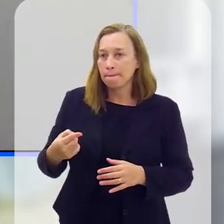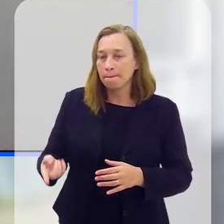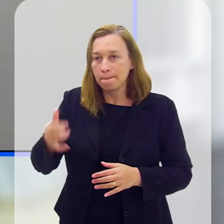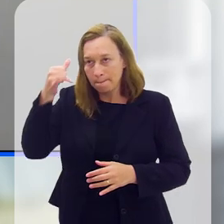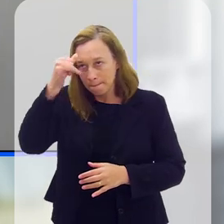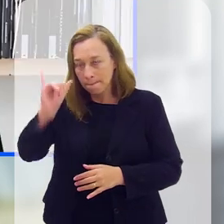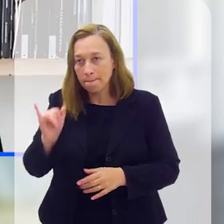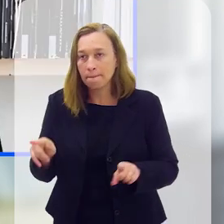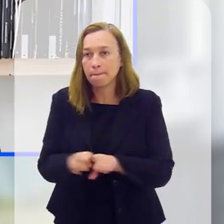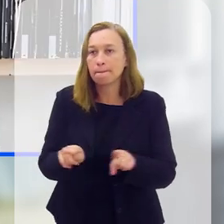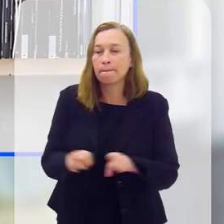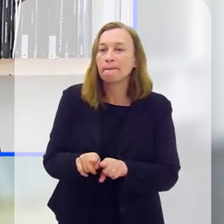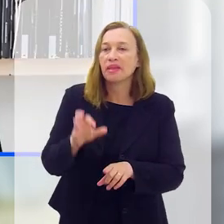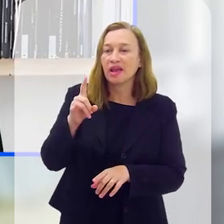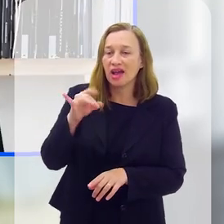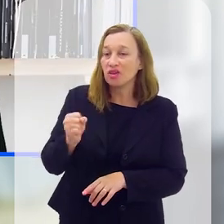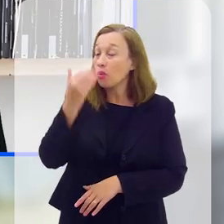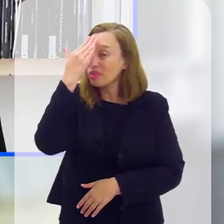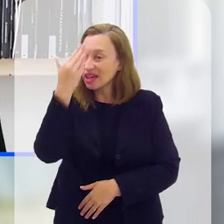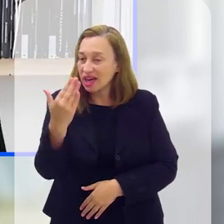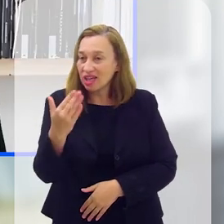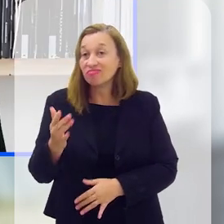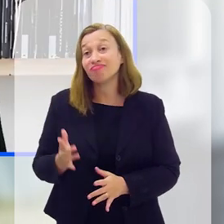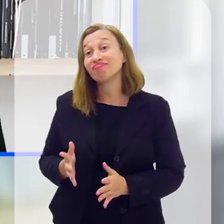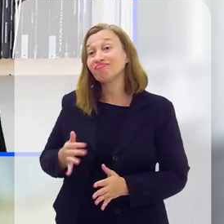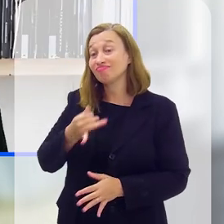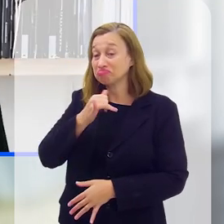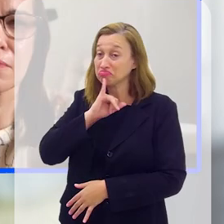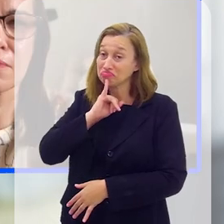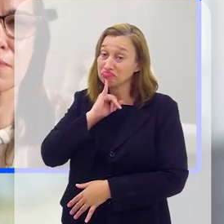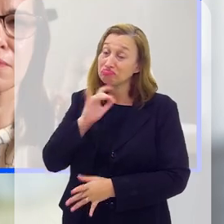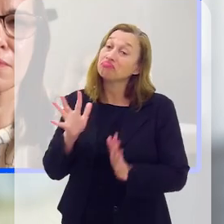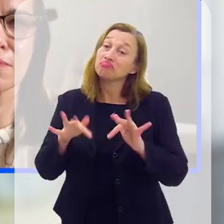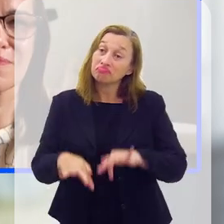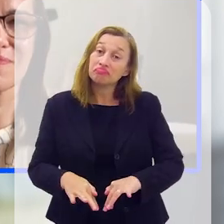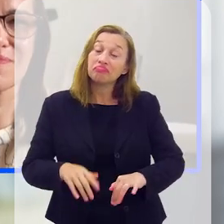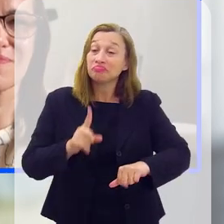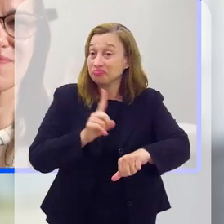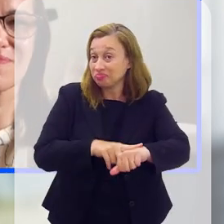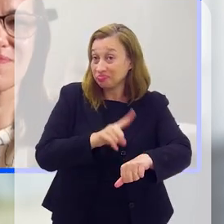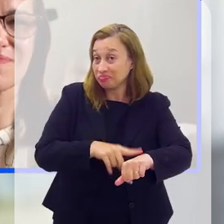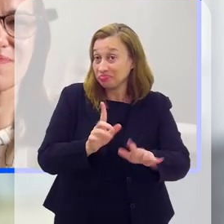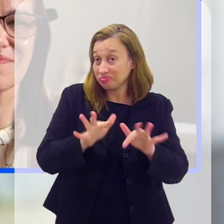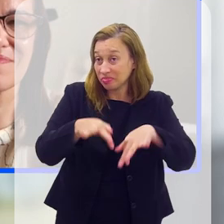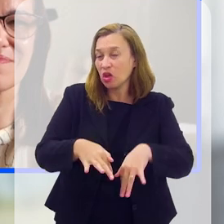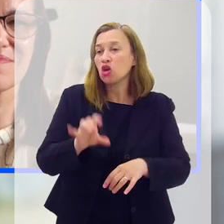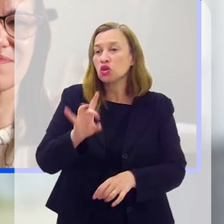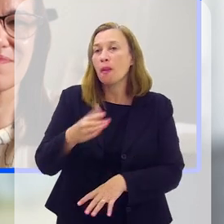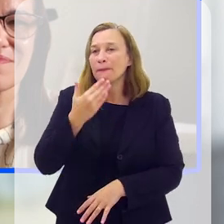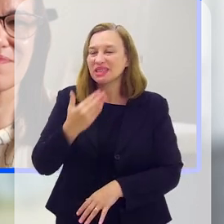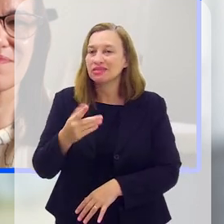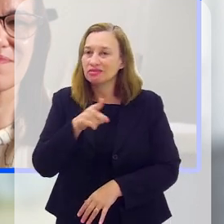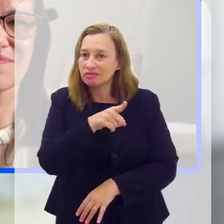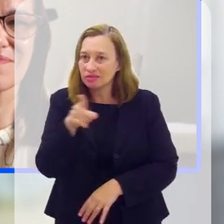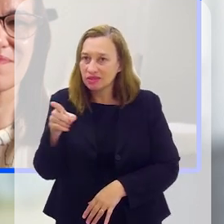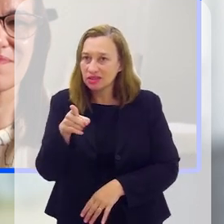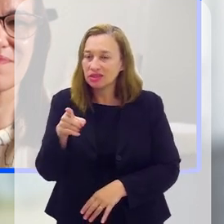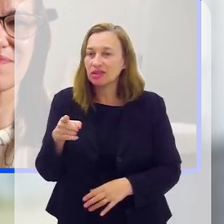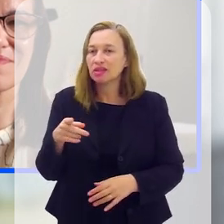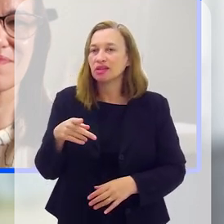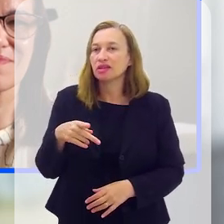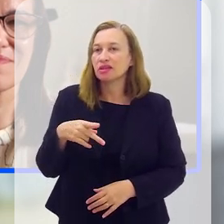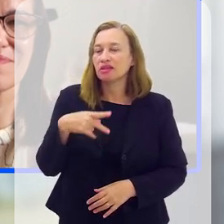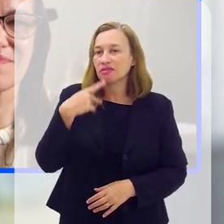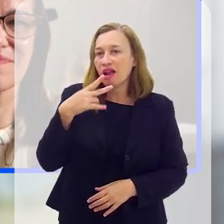também prevenção. Muito obrigado, Carlos, infelizmente o nosso programa ele já chegou ao fim, né, o nosso tempo já encerrou, então eu vou pedir só pra